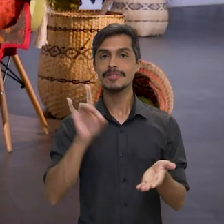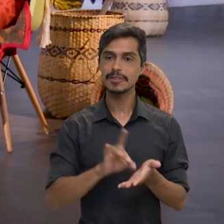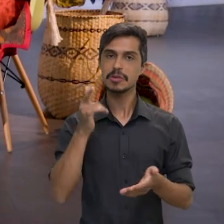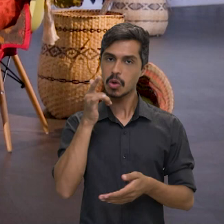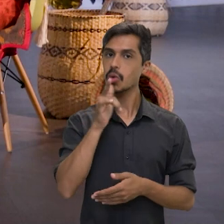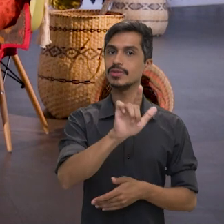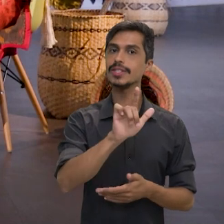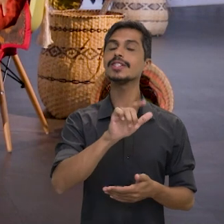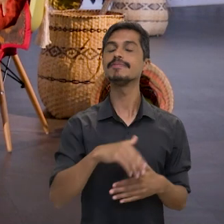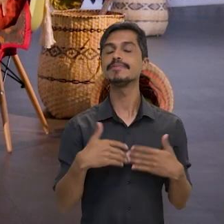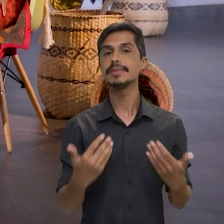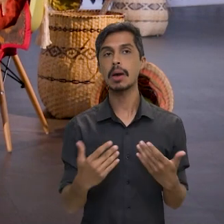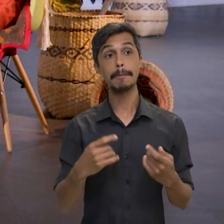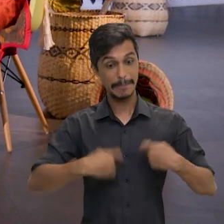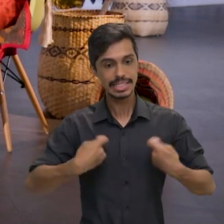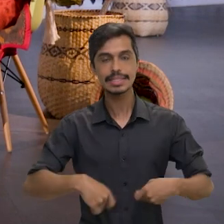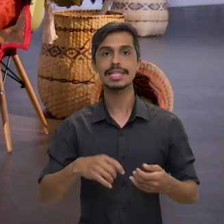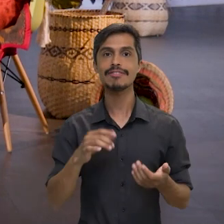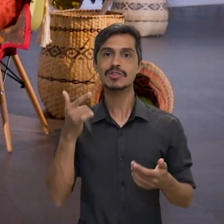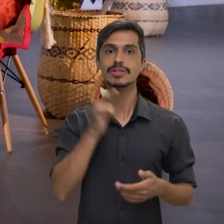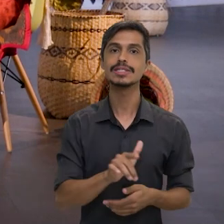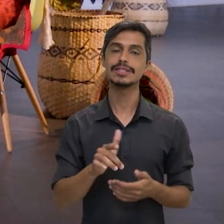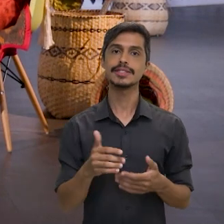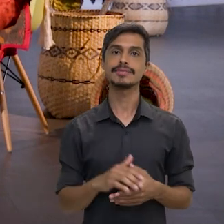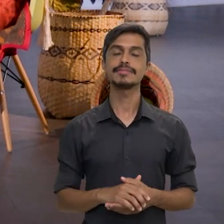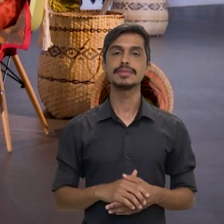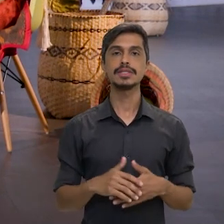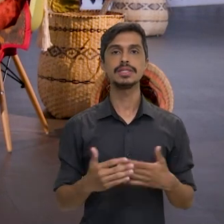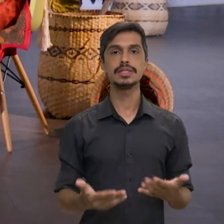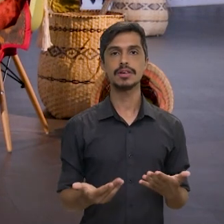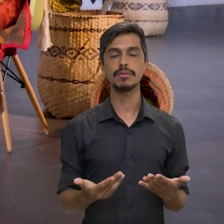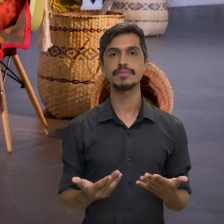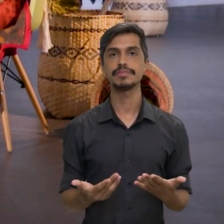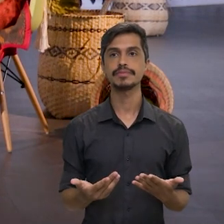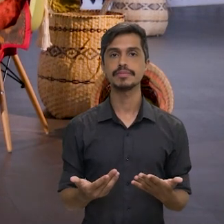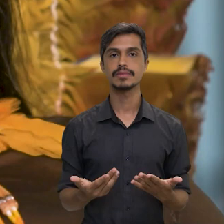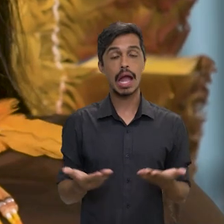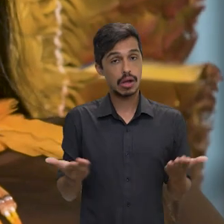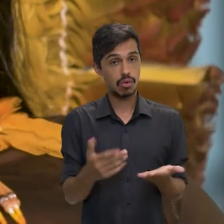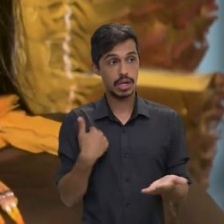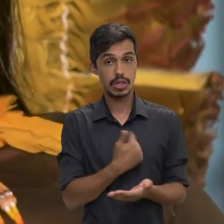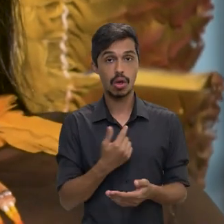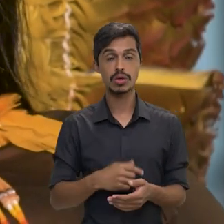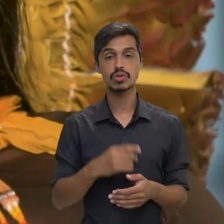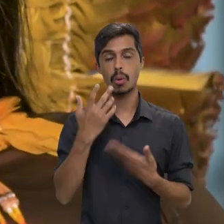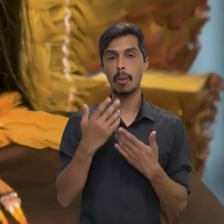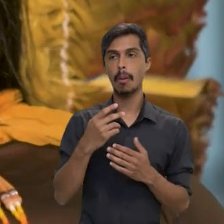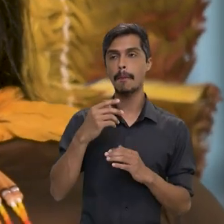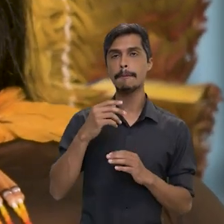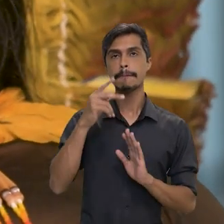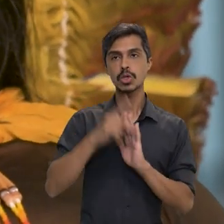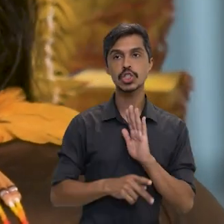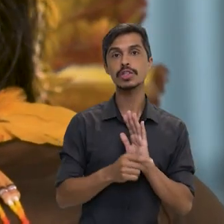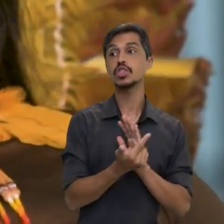fato, dar certo, né? Tinha que dar certo, né? E nós estamos agora com o planejamento,